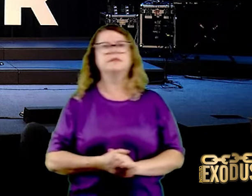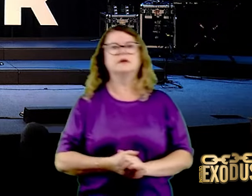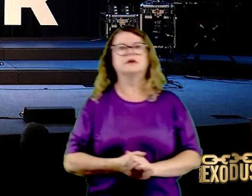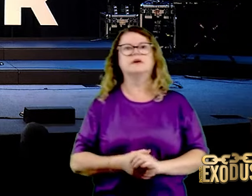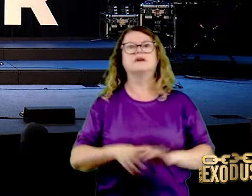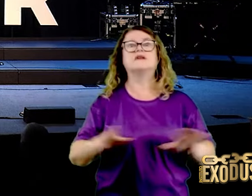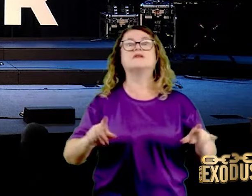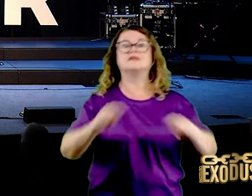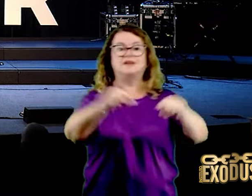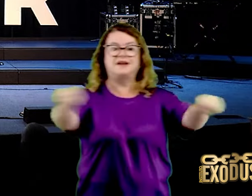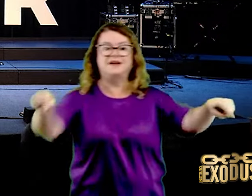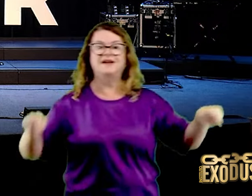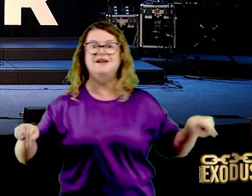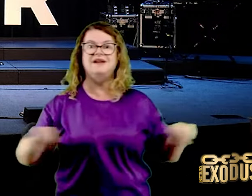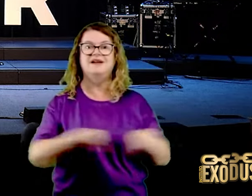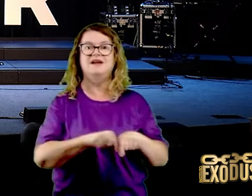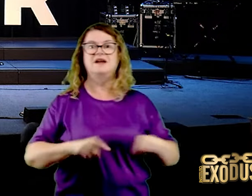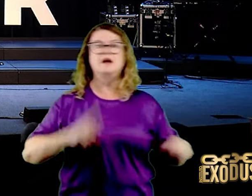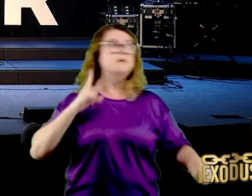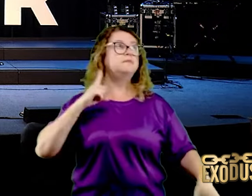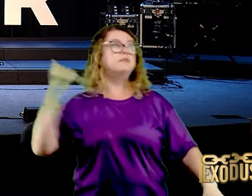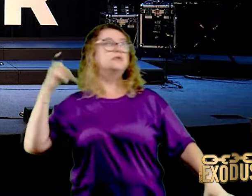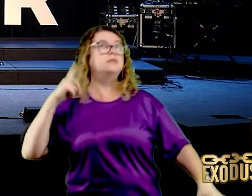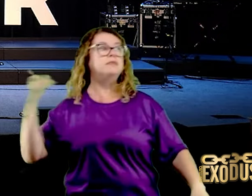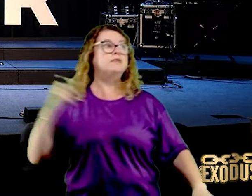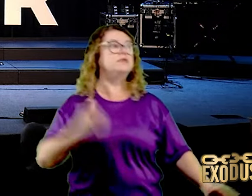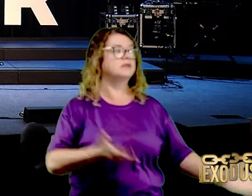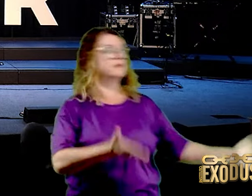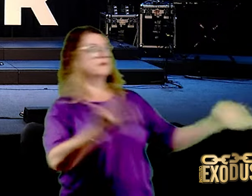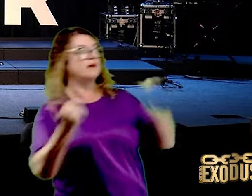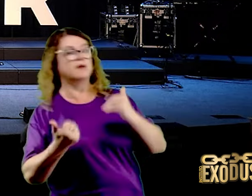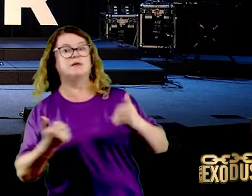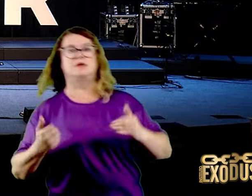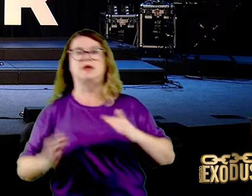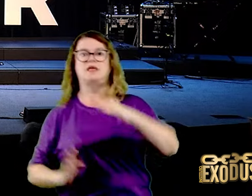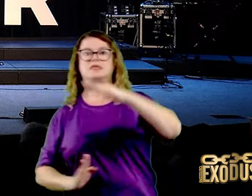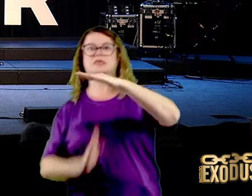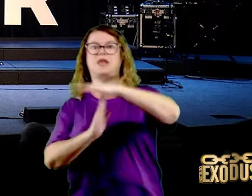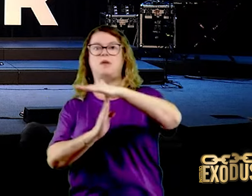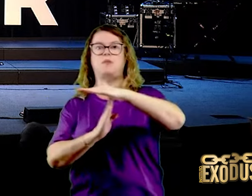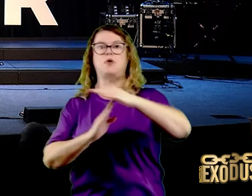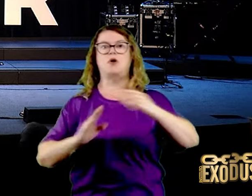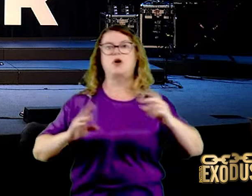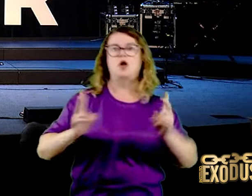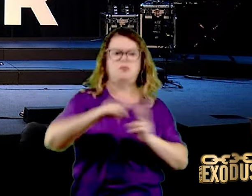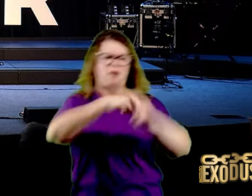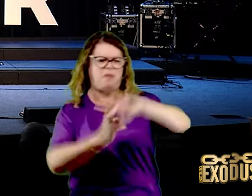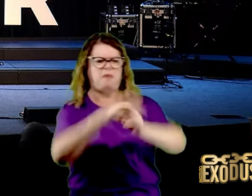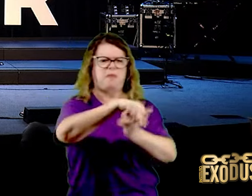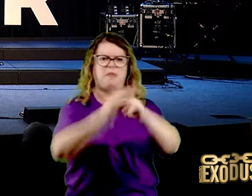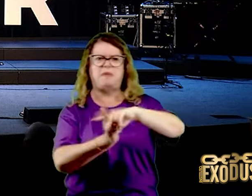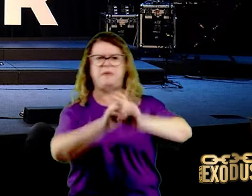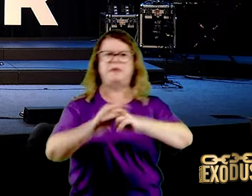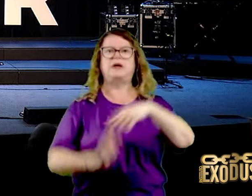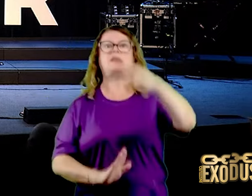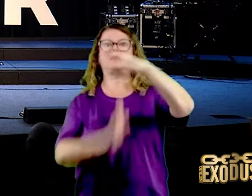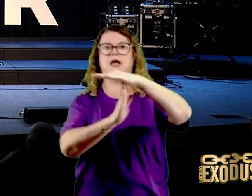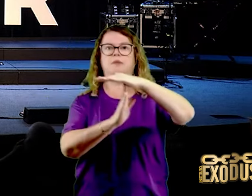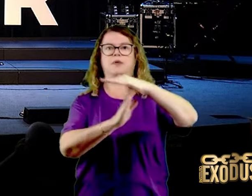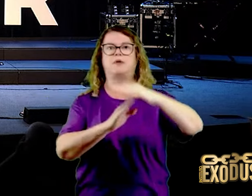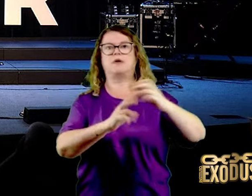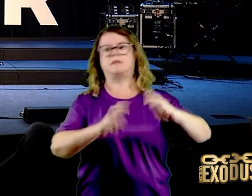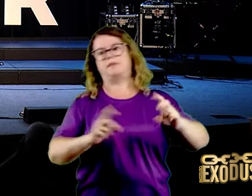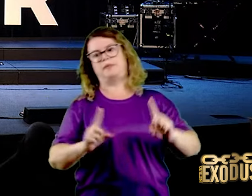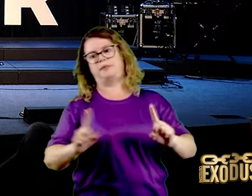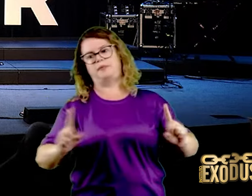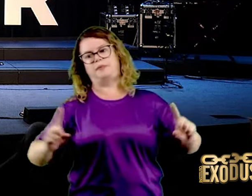que eles falam? É assim. Marcel é que manda essas coisas aí. Não é assim? Terminou a luta? Não terminou não. Tem mais